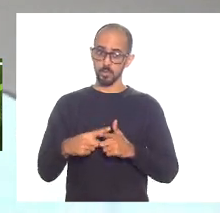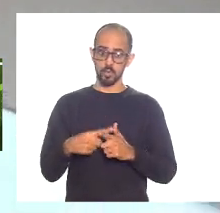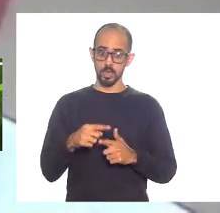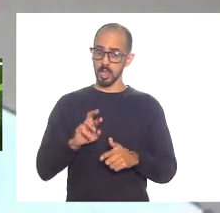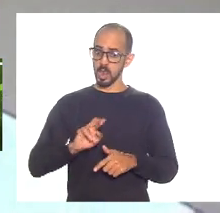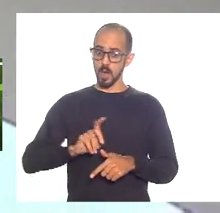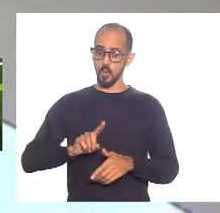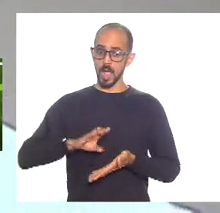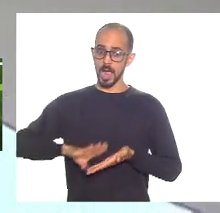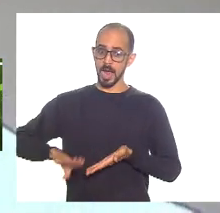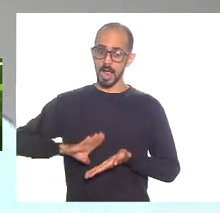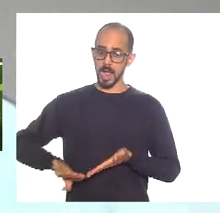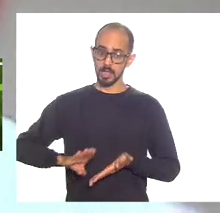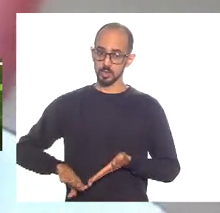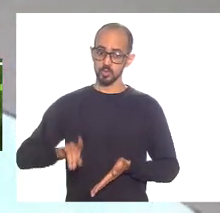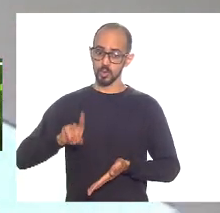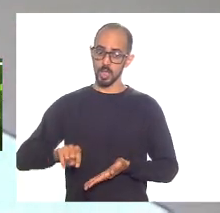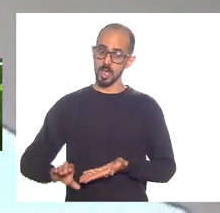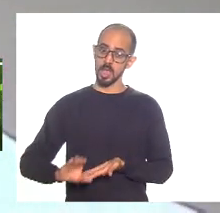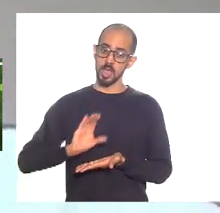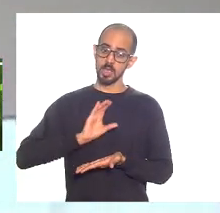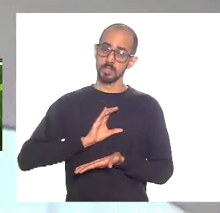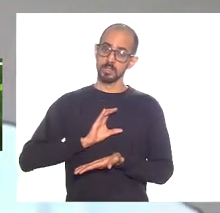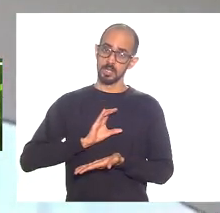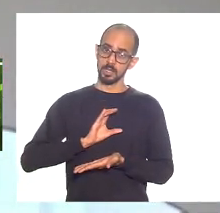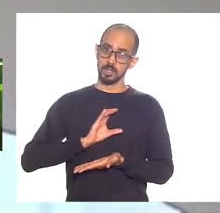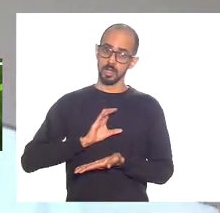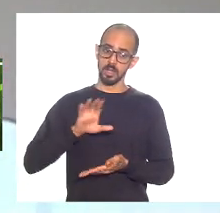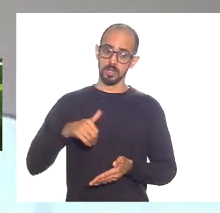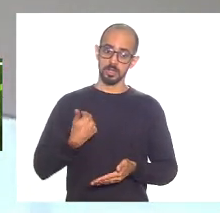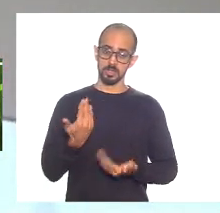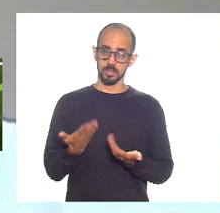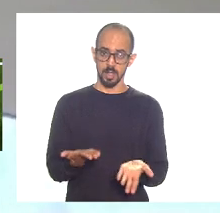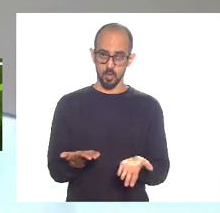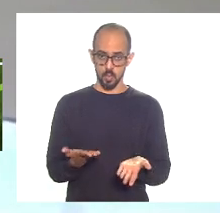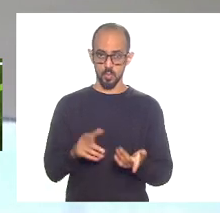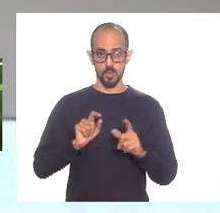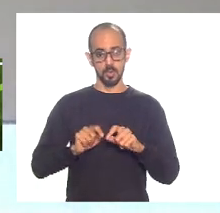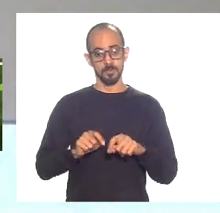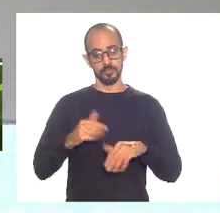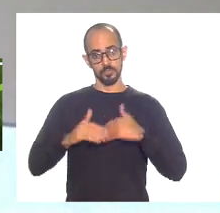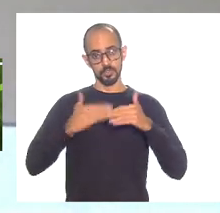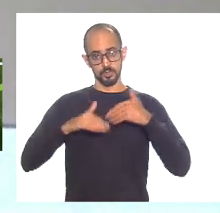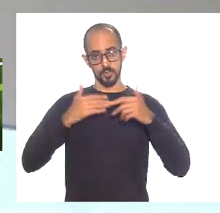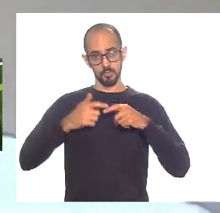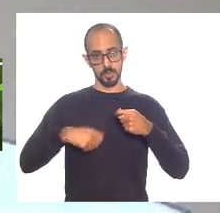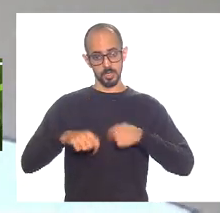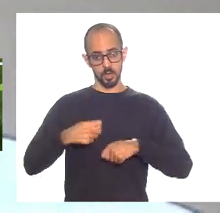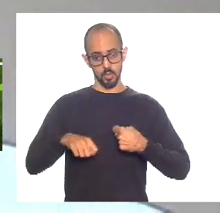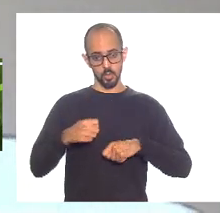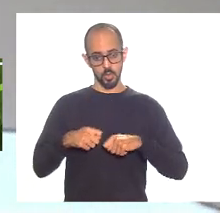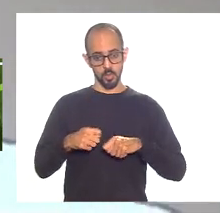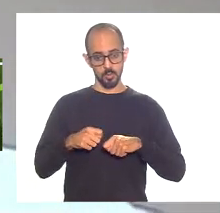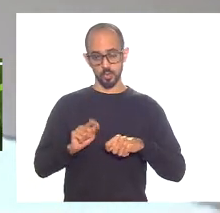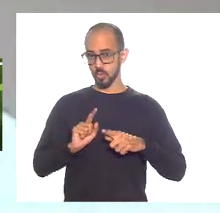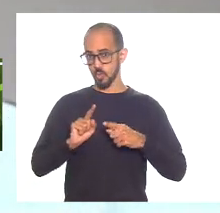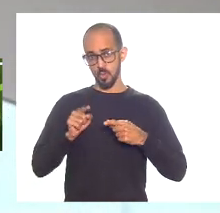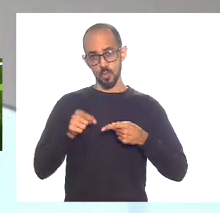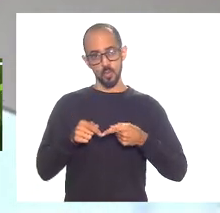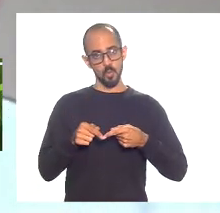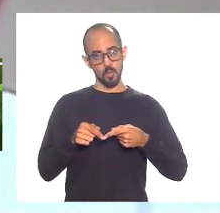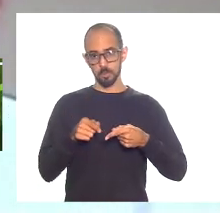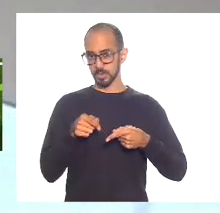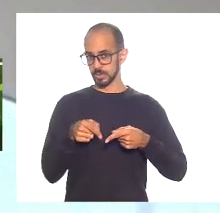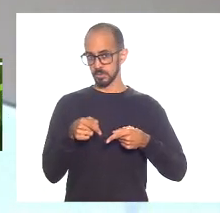é de gasto é de receita então na dimensão do desenvolvimento econômico o eixo central é